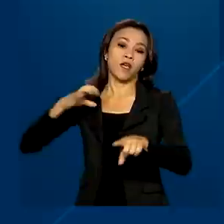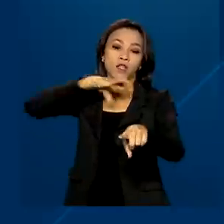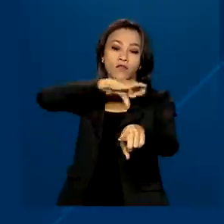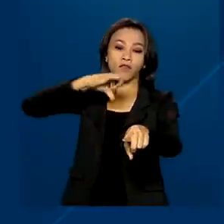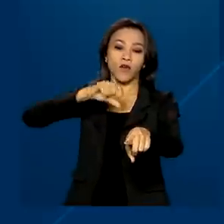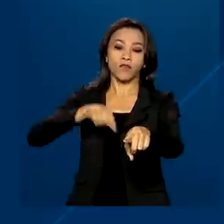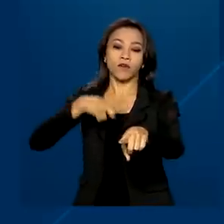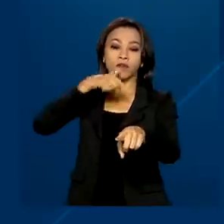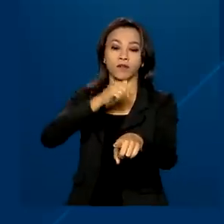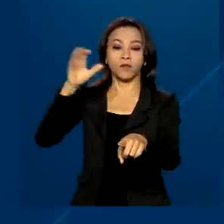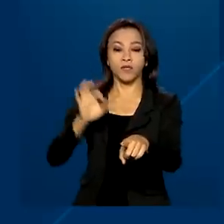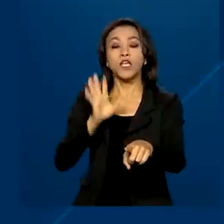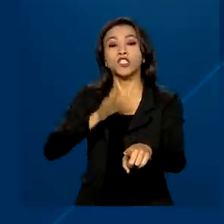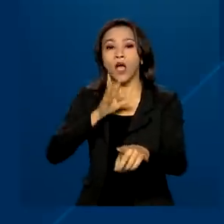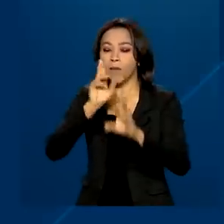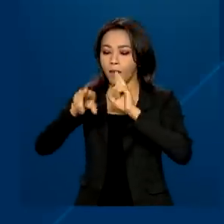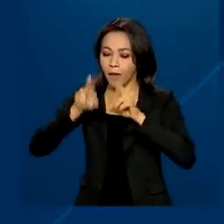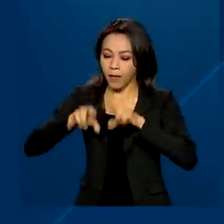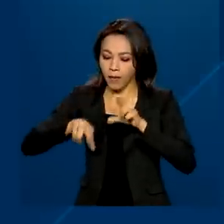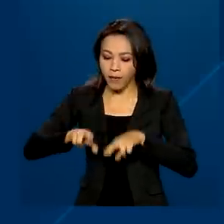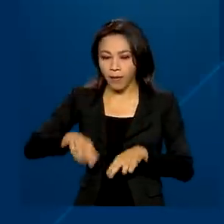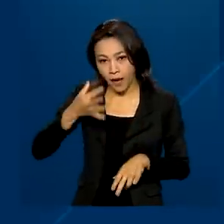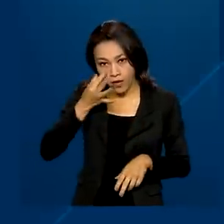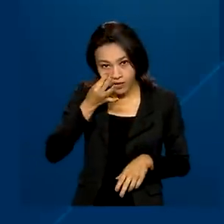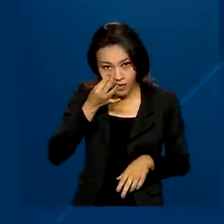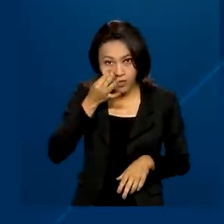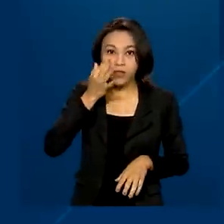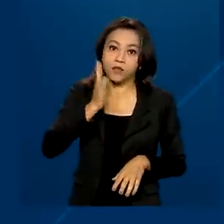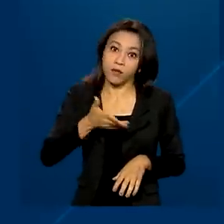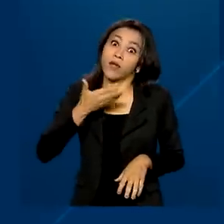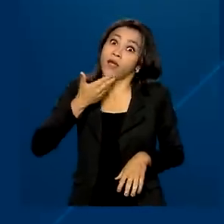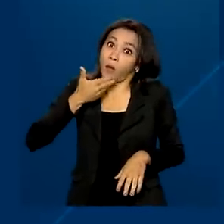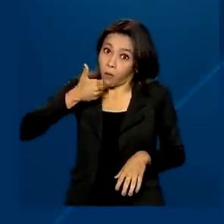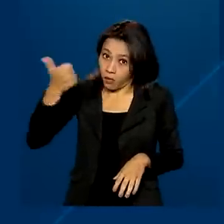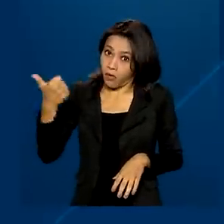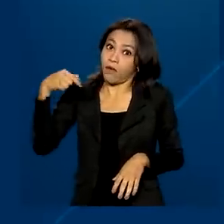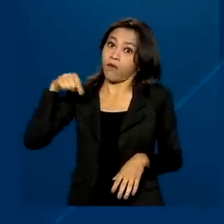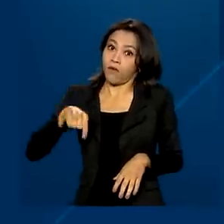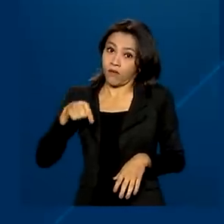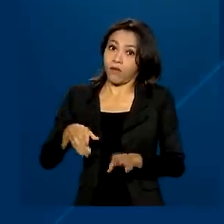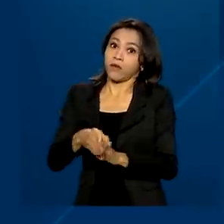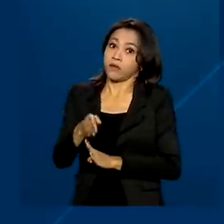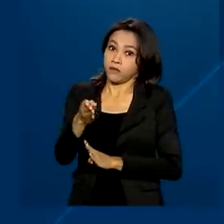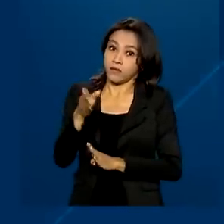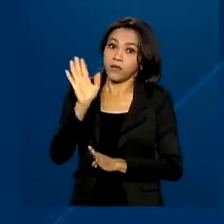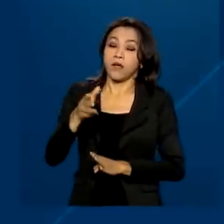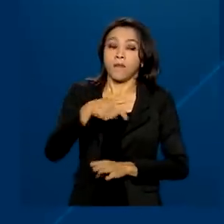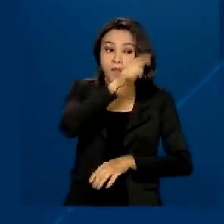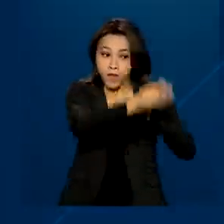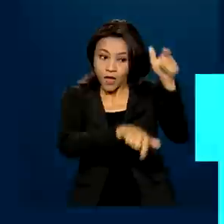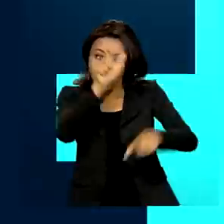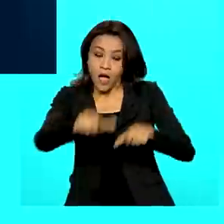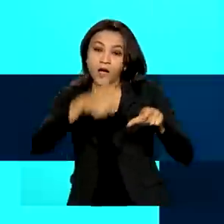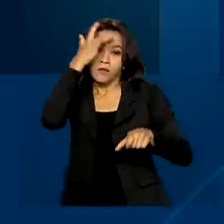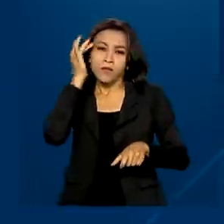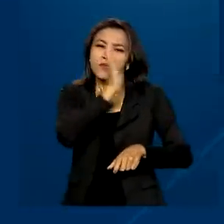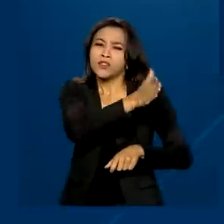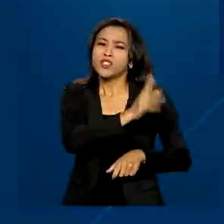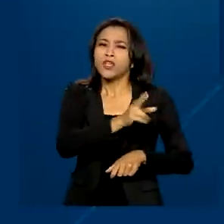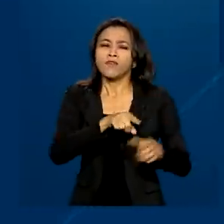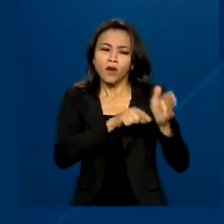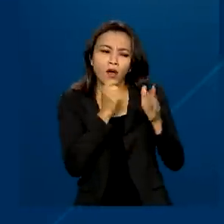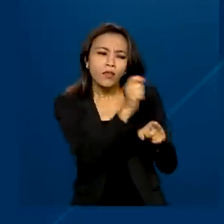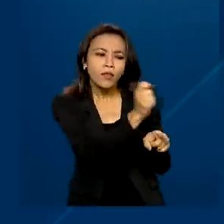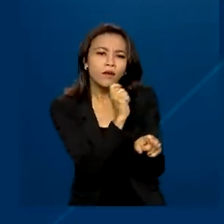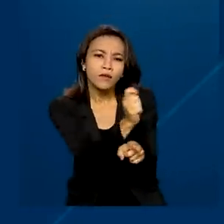foram respondidos de forma presencial, que é mais recomendada pelo Instituto. Entre as pessoas que já foram recenseadas,